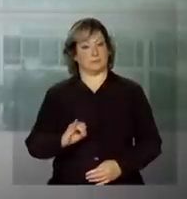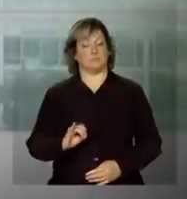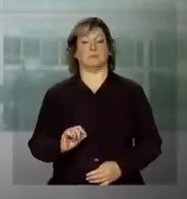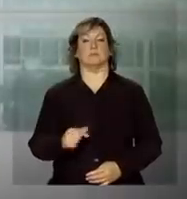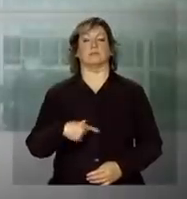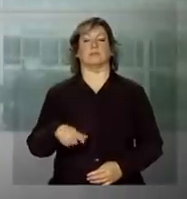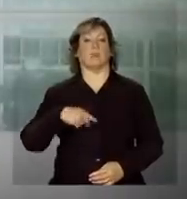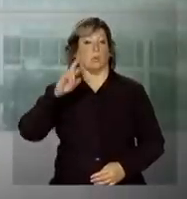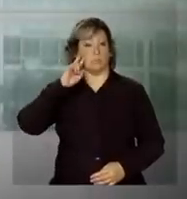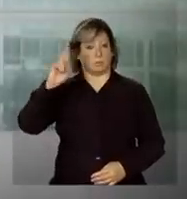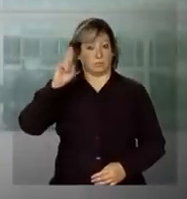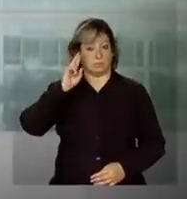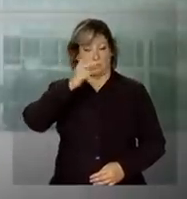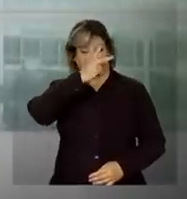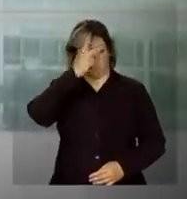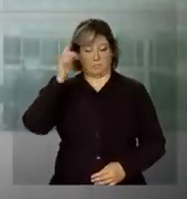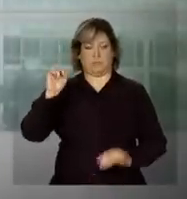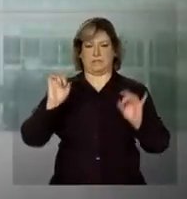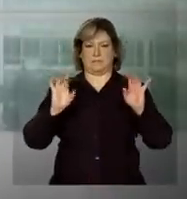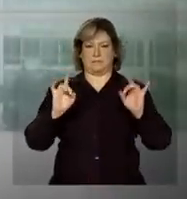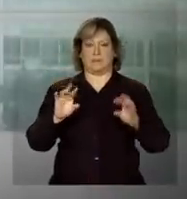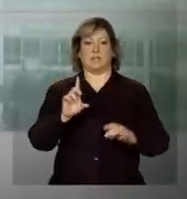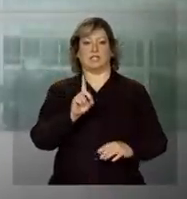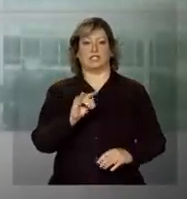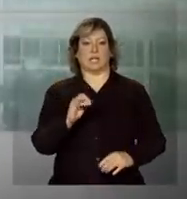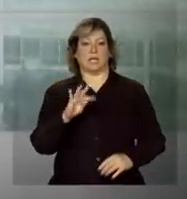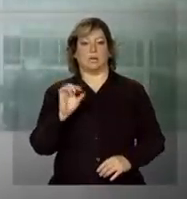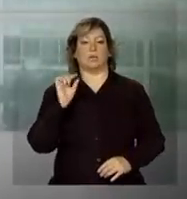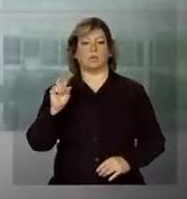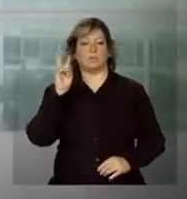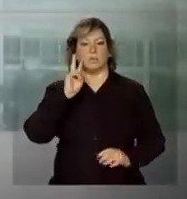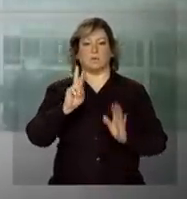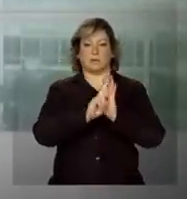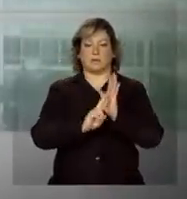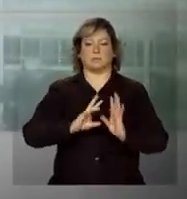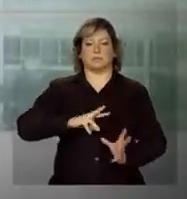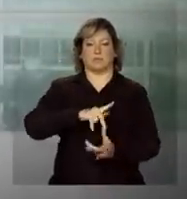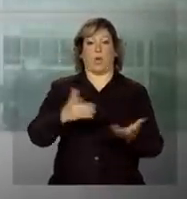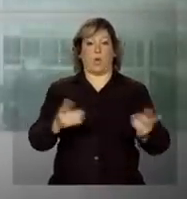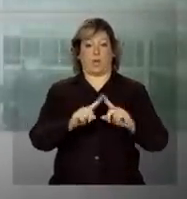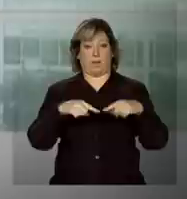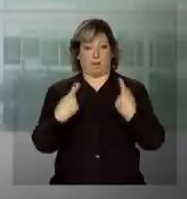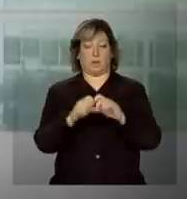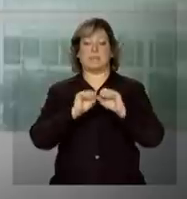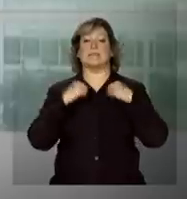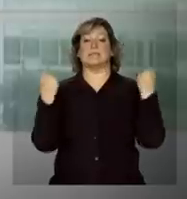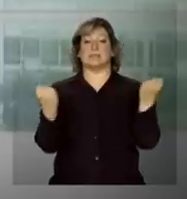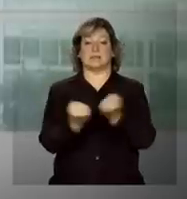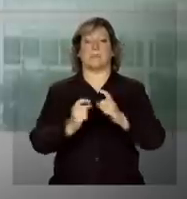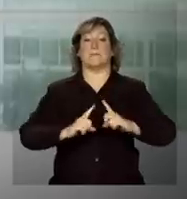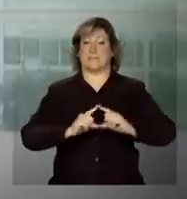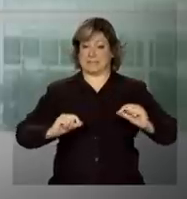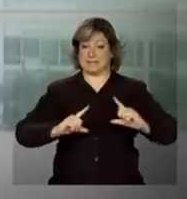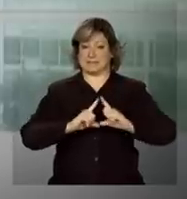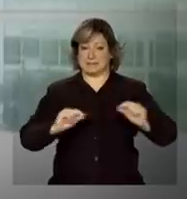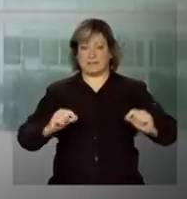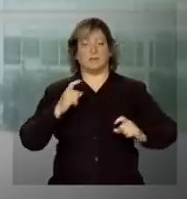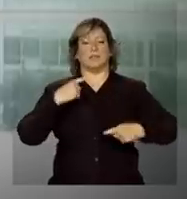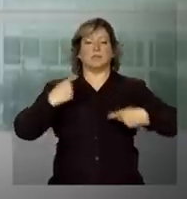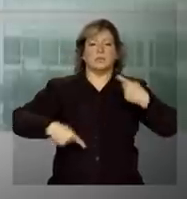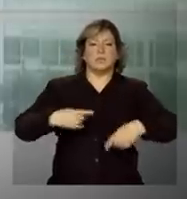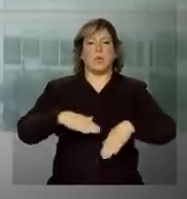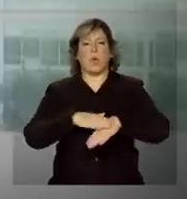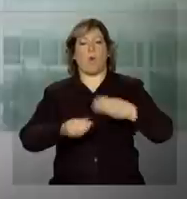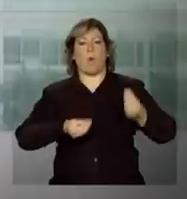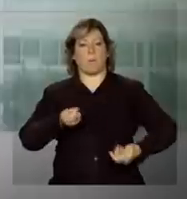Olá, autoridades e especialistas em direito internacional vão se reunir hoje em um seminário em Brasília para discutir o